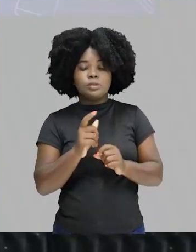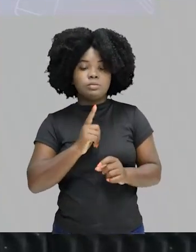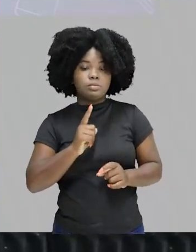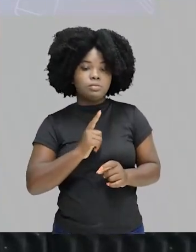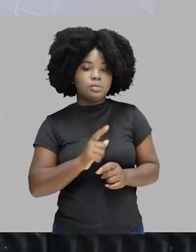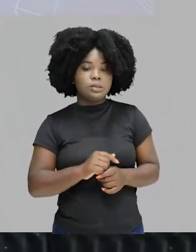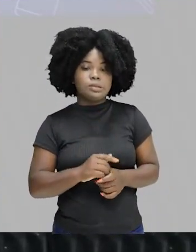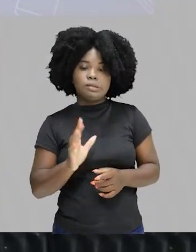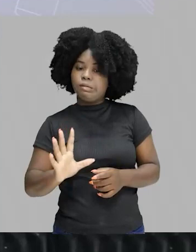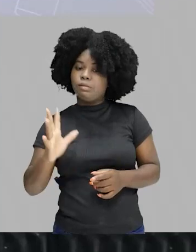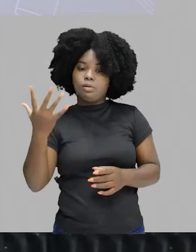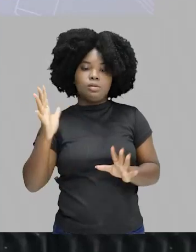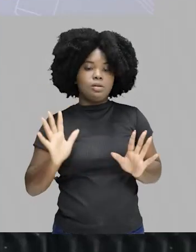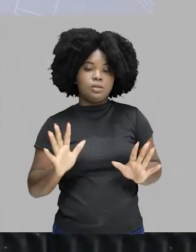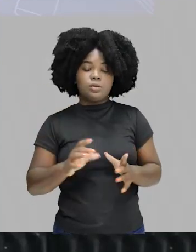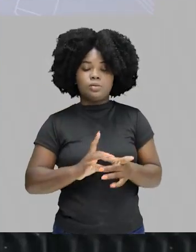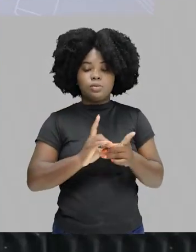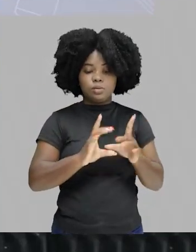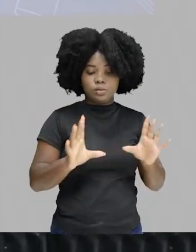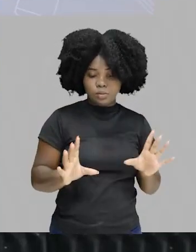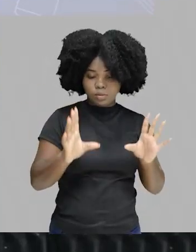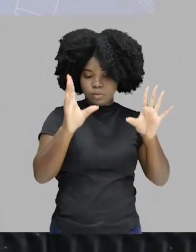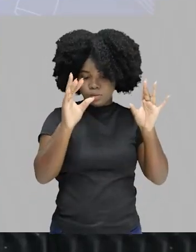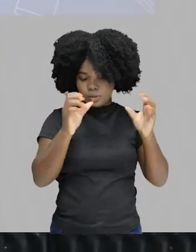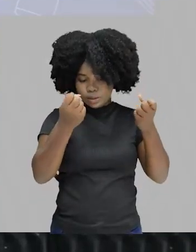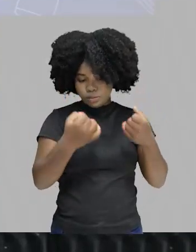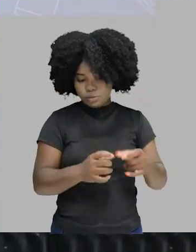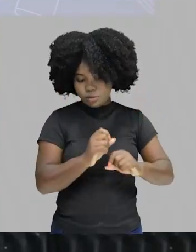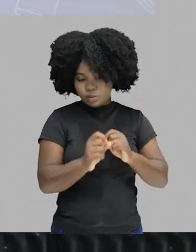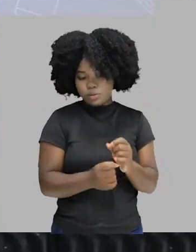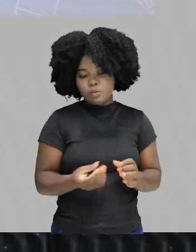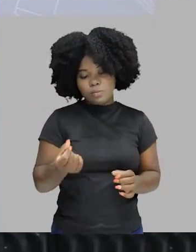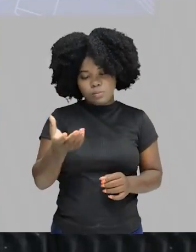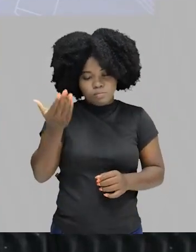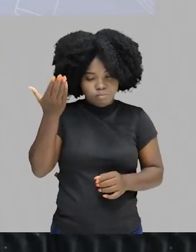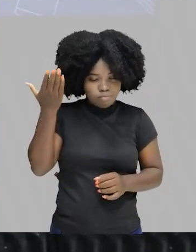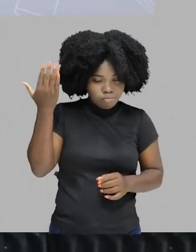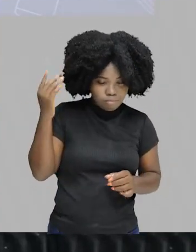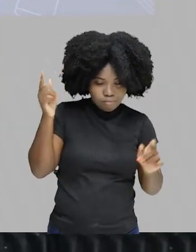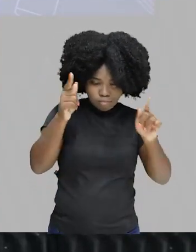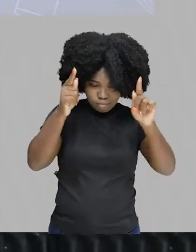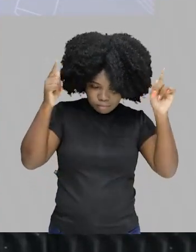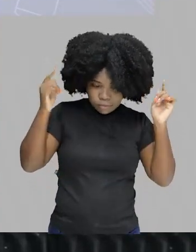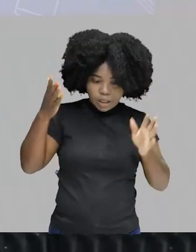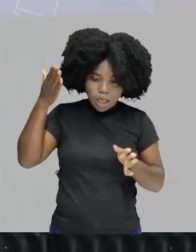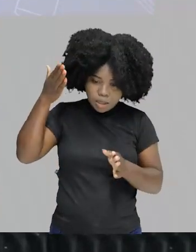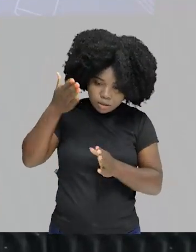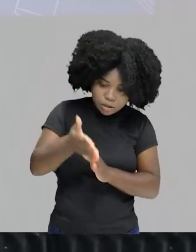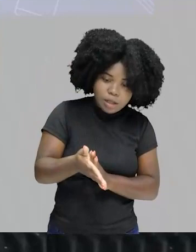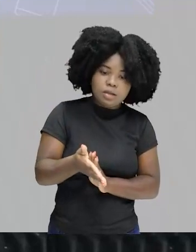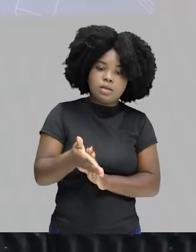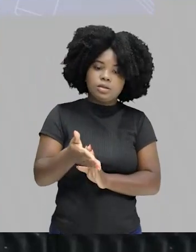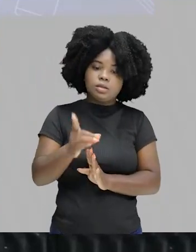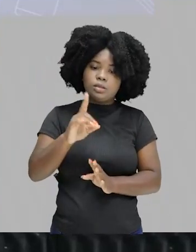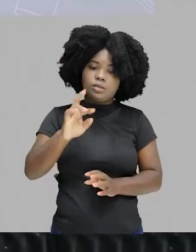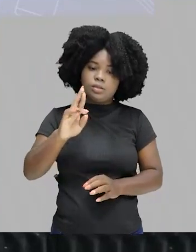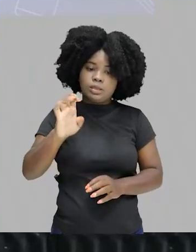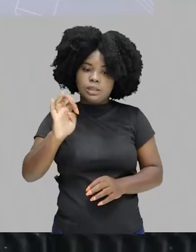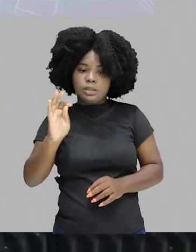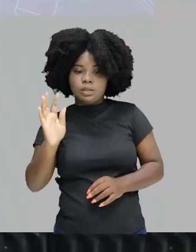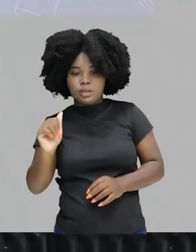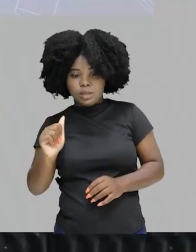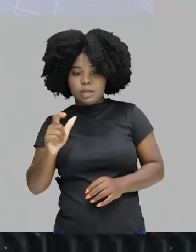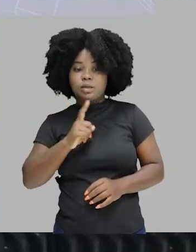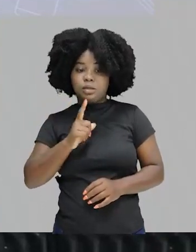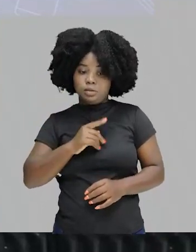Certo? Quando você fala em democracia, geralmente você vai lá na antiguidade, que é a democracia direta, você percebe que tem bem aqui logo na letra